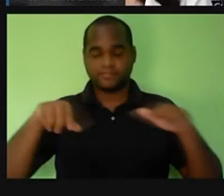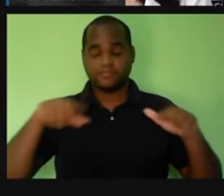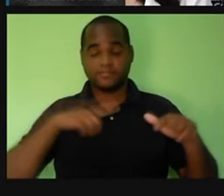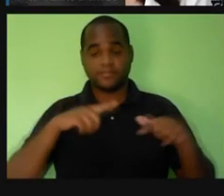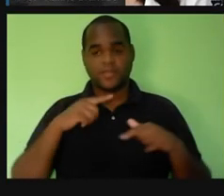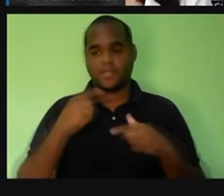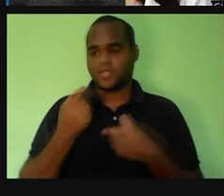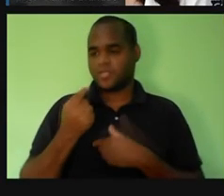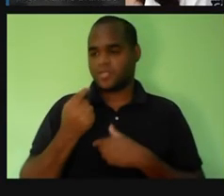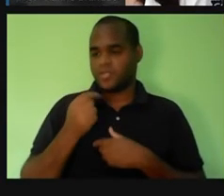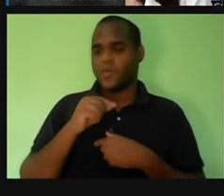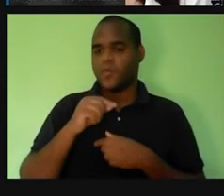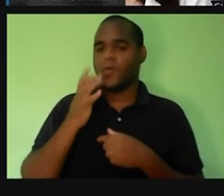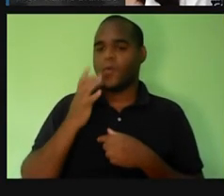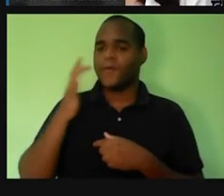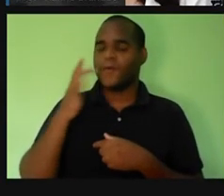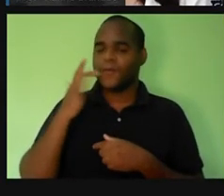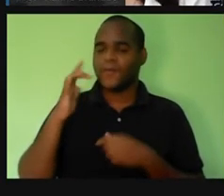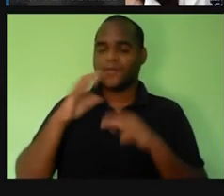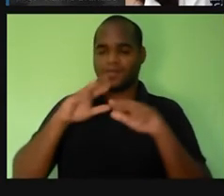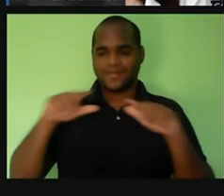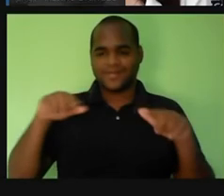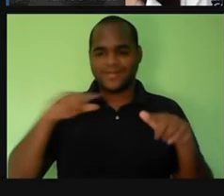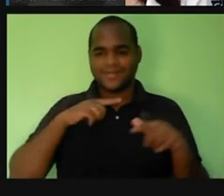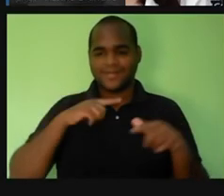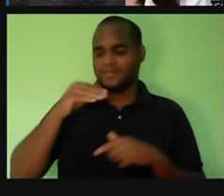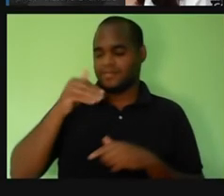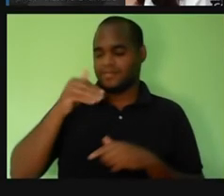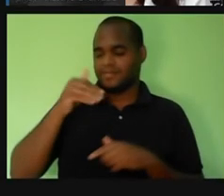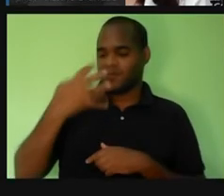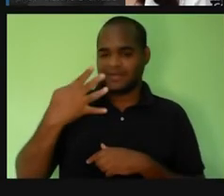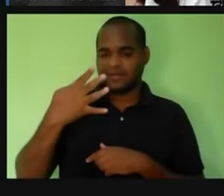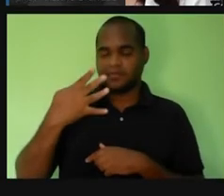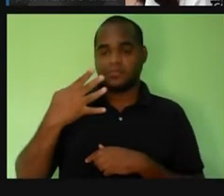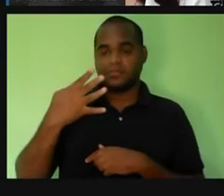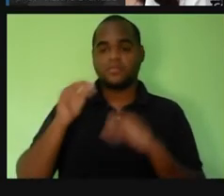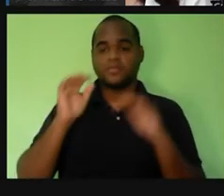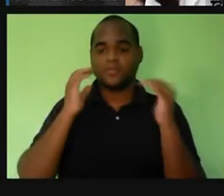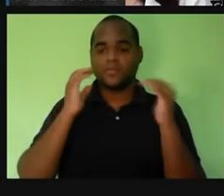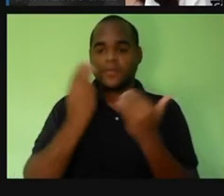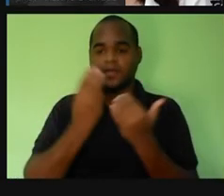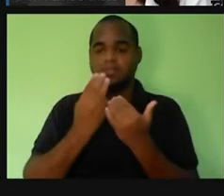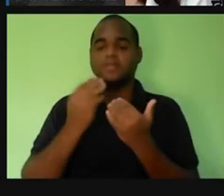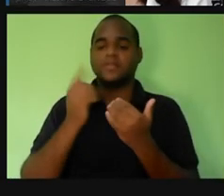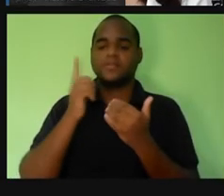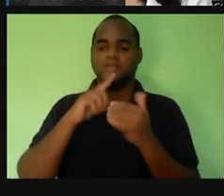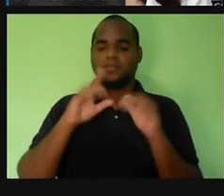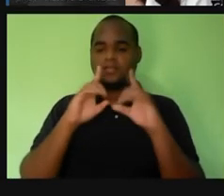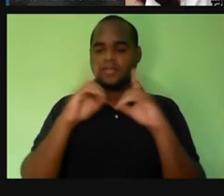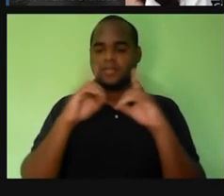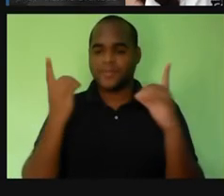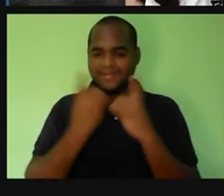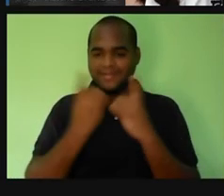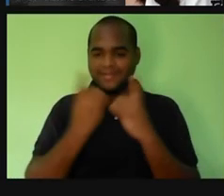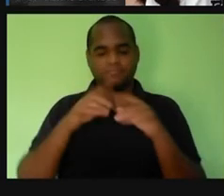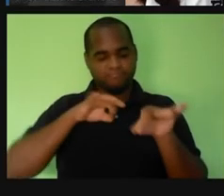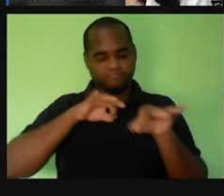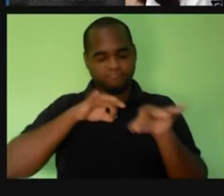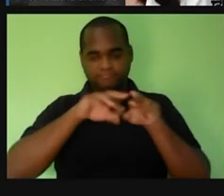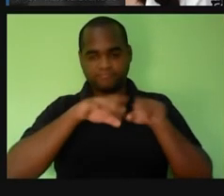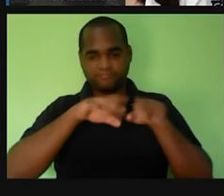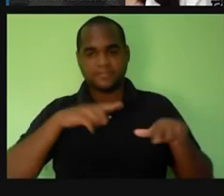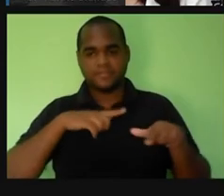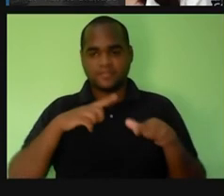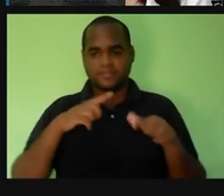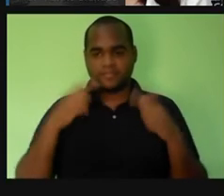o 14º Congresso Internacional de Higiene e Demografia realizado em Berlim, né? E essa homenagem a